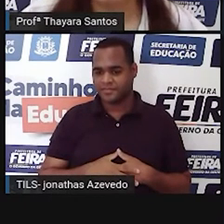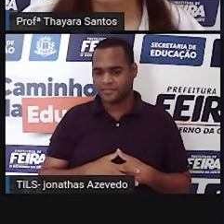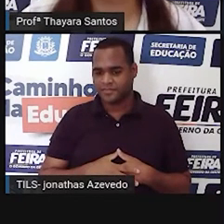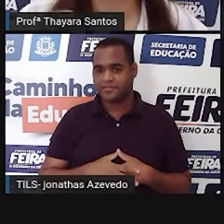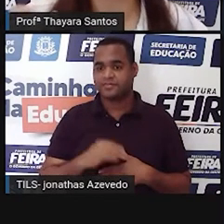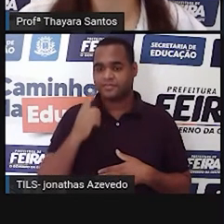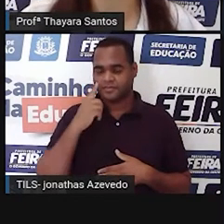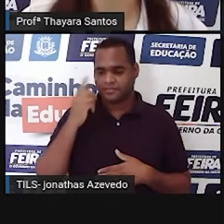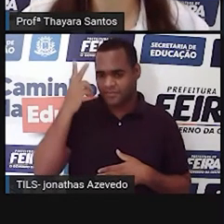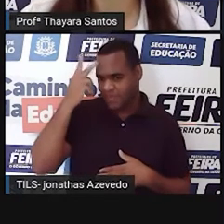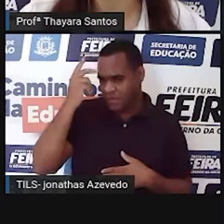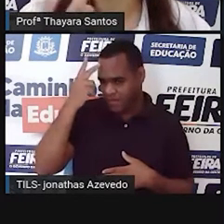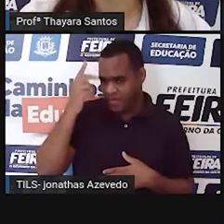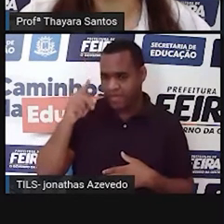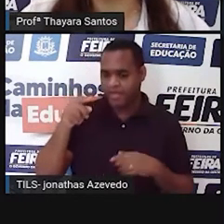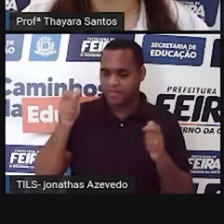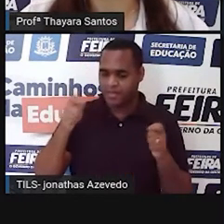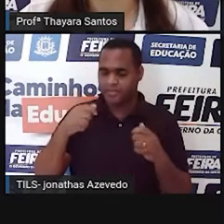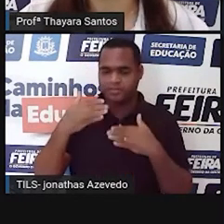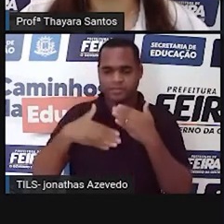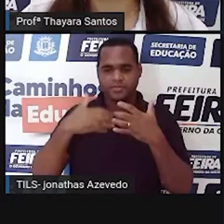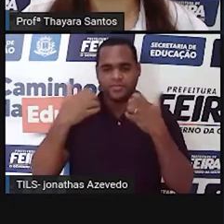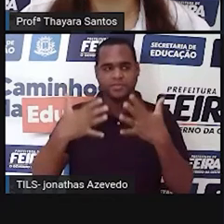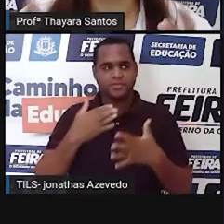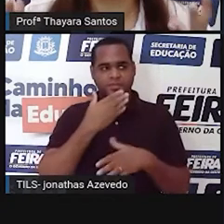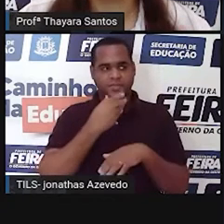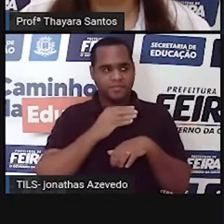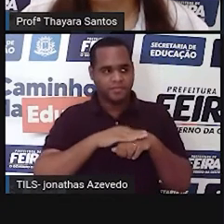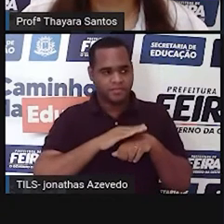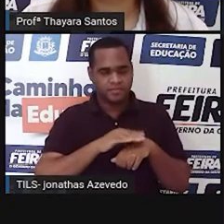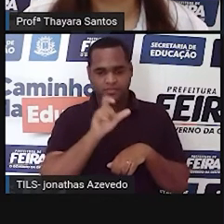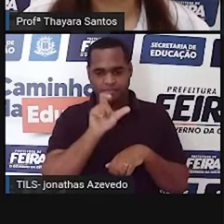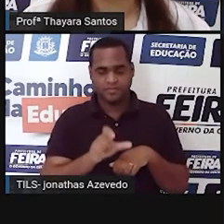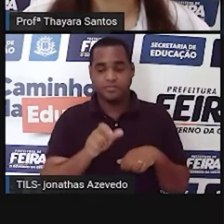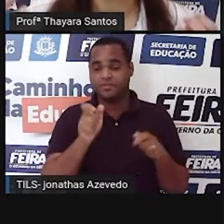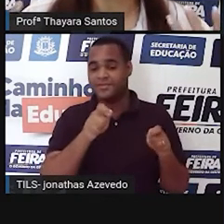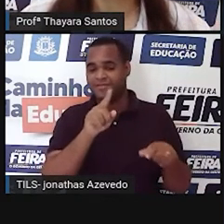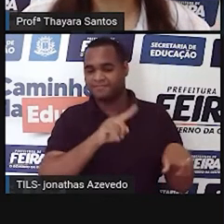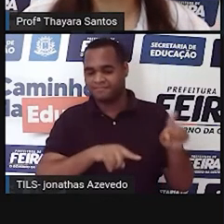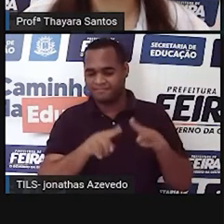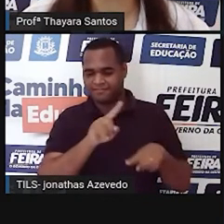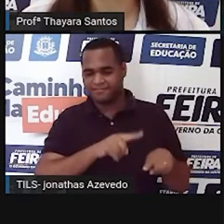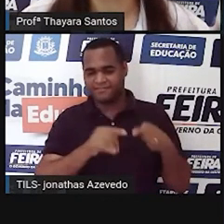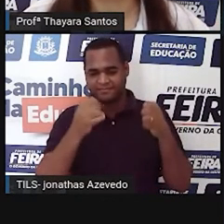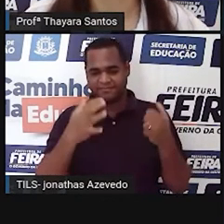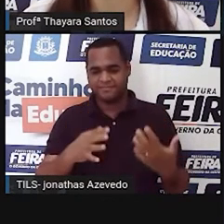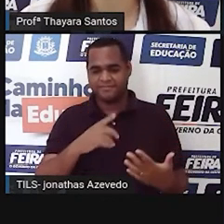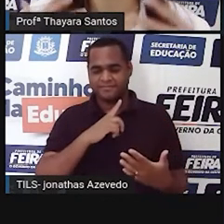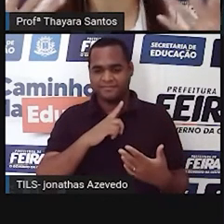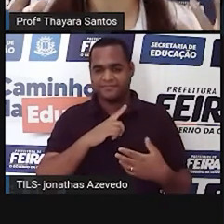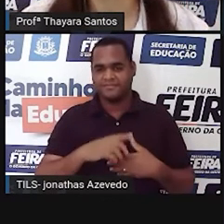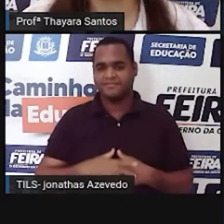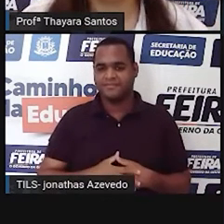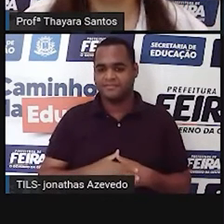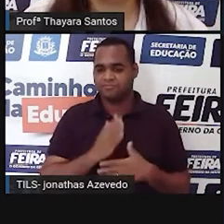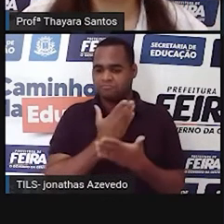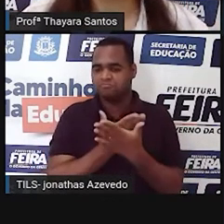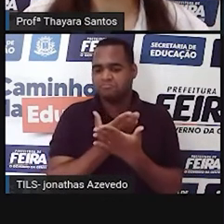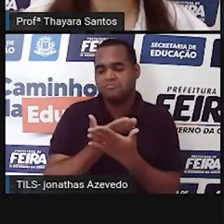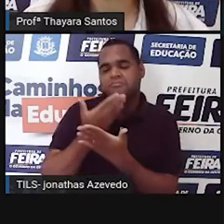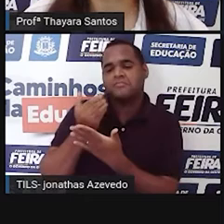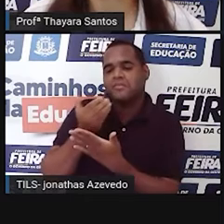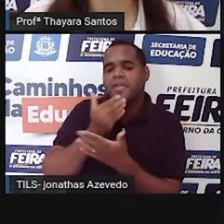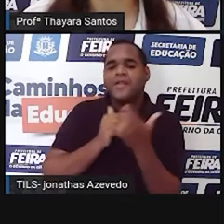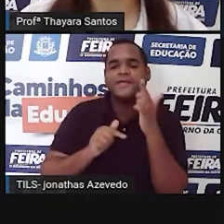natural, ele precisa ser induzido pelo homem, só que claro, controlado. Os pesquisadores vão lá, estudam a melhor época,